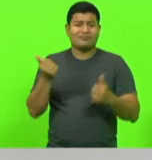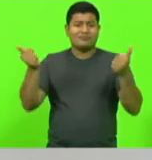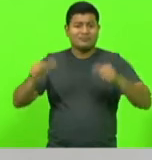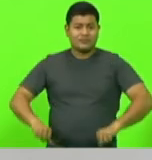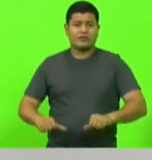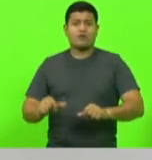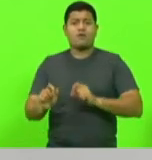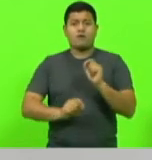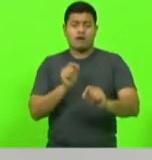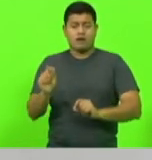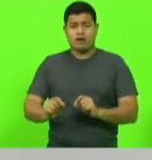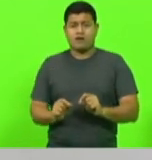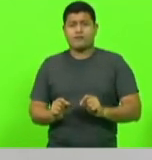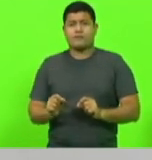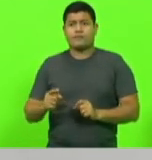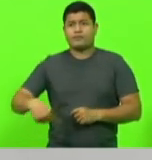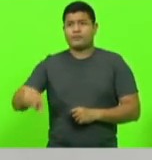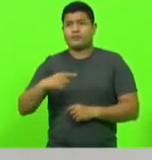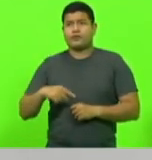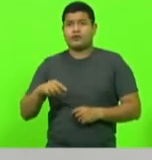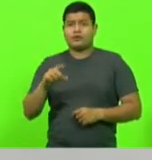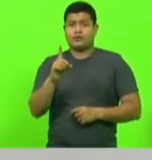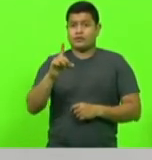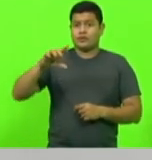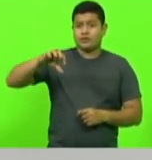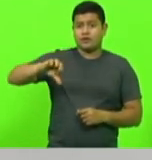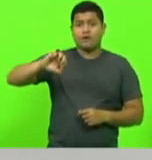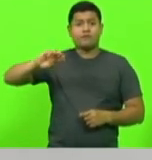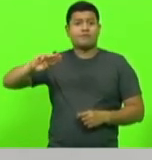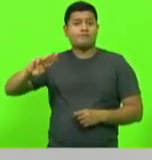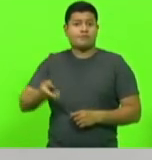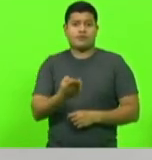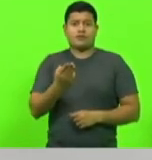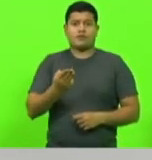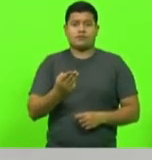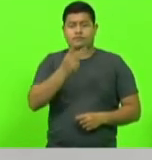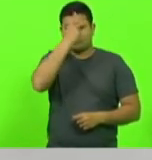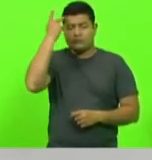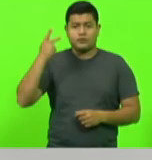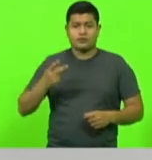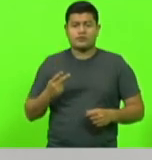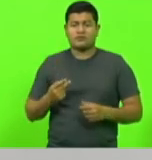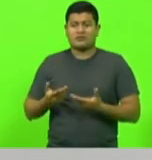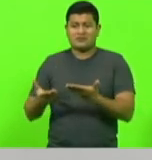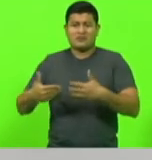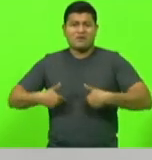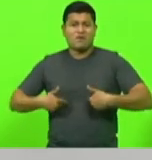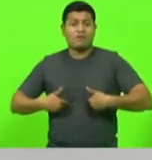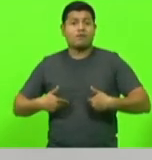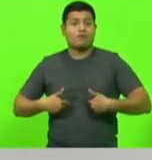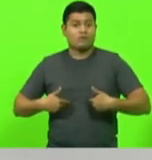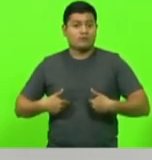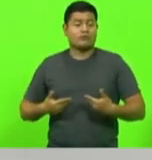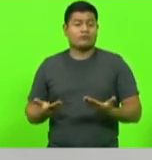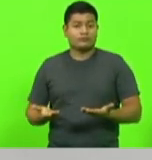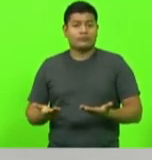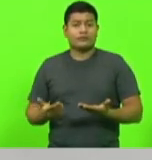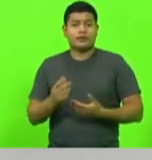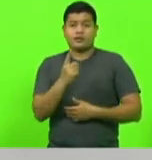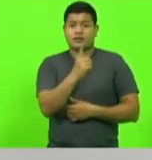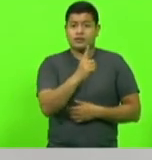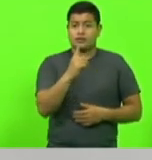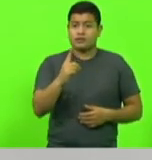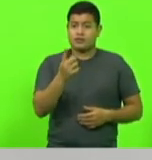estamos hoje com 19 milhões de brasileiros passando fome, nós estamos com 116